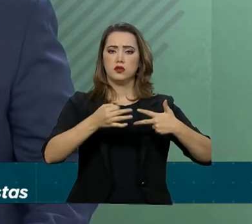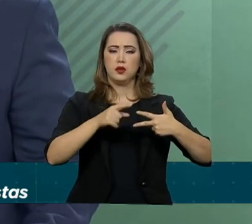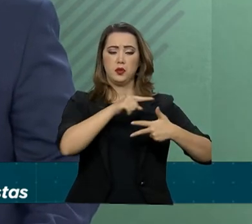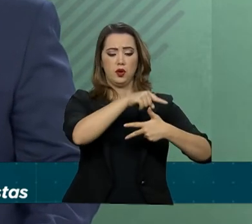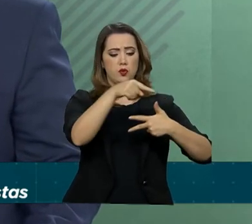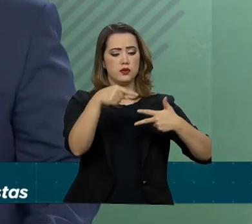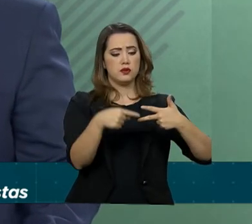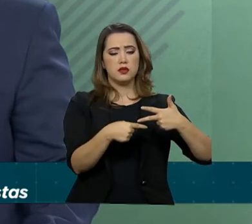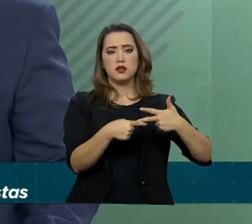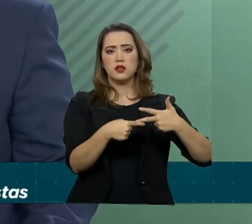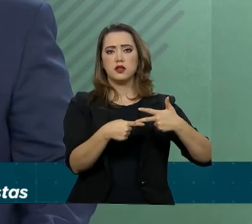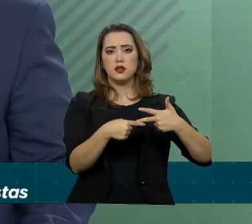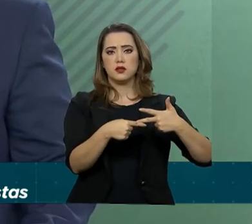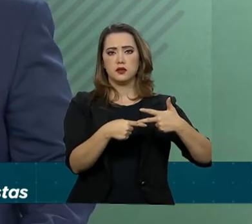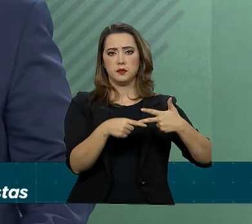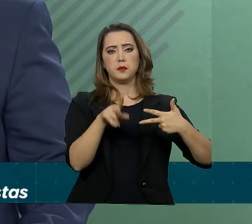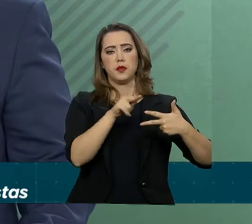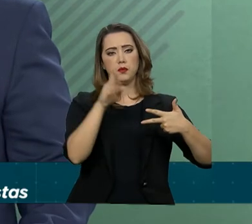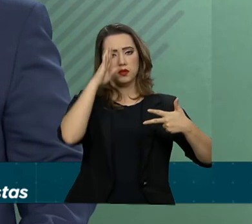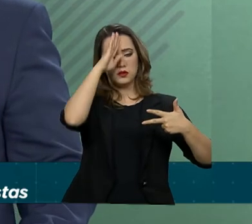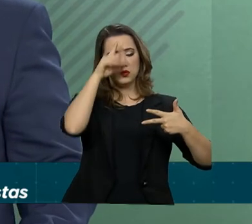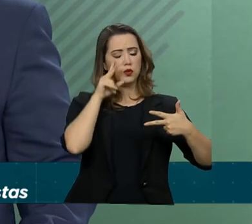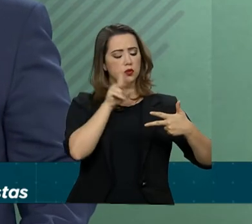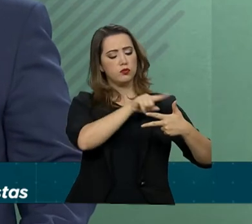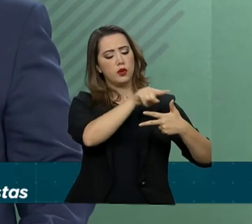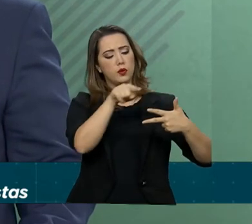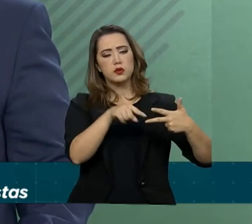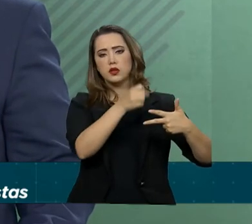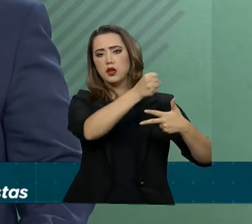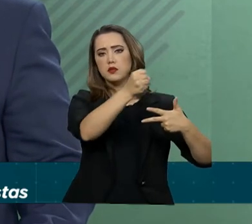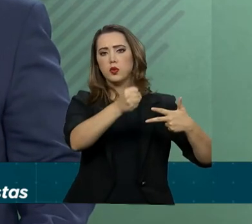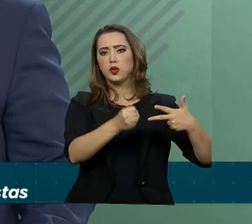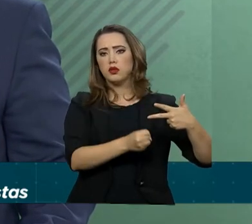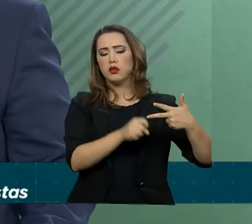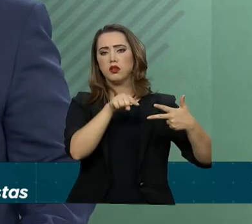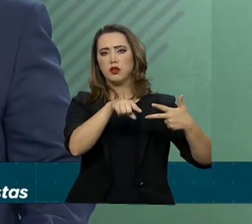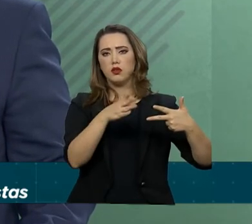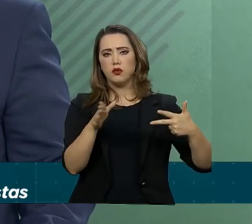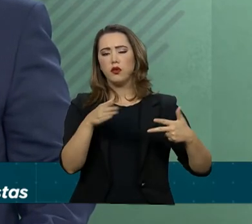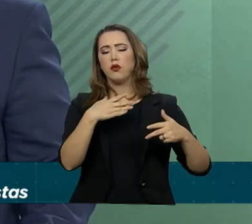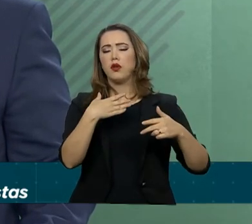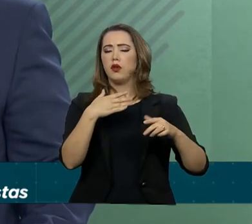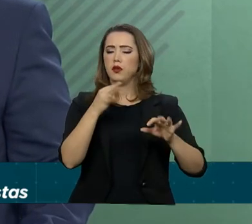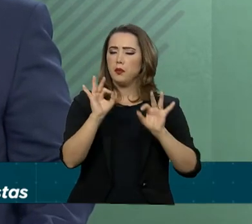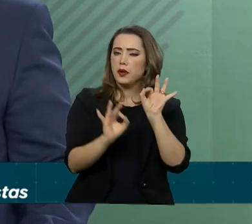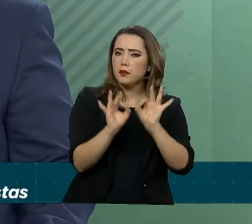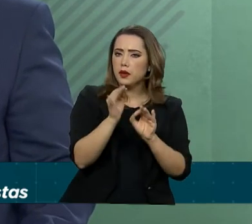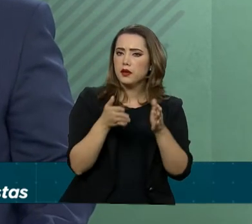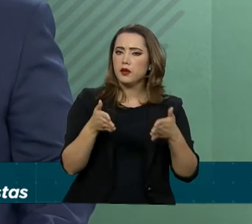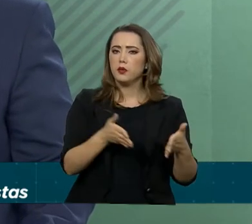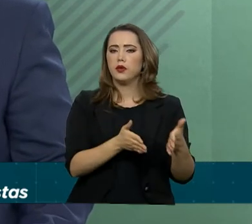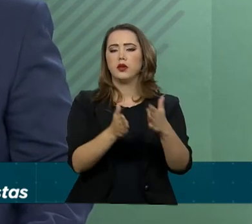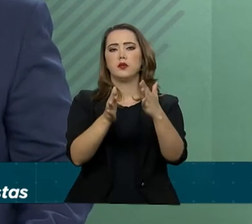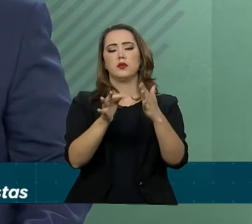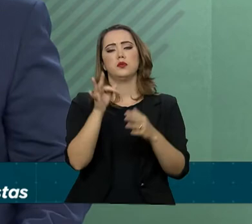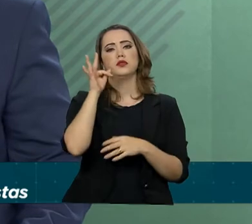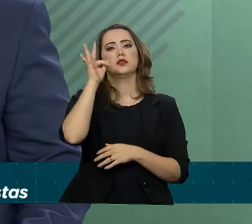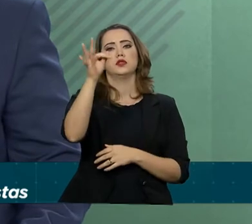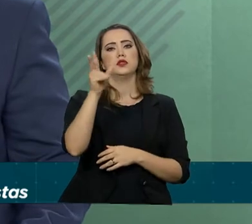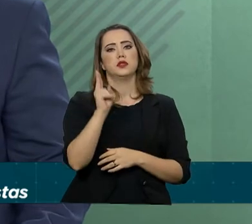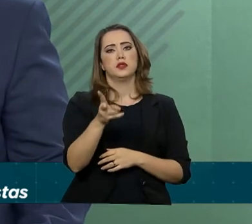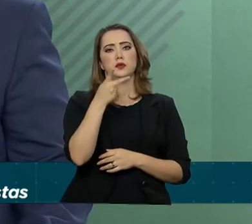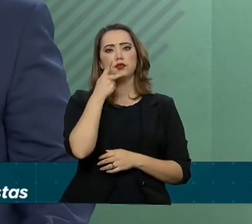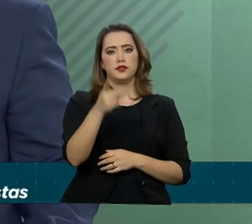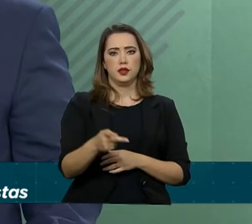na percepção do senhor presidente, proporcionar uma estrada pavimentada para o futuro, como eu venho advogando já nos nossos